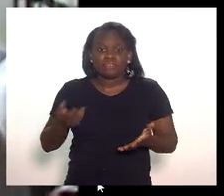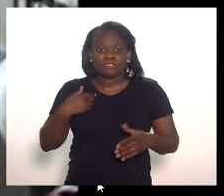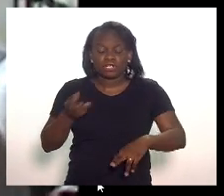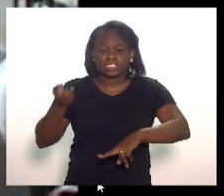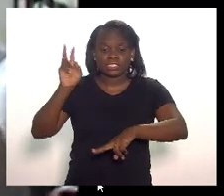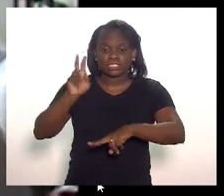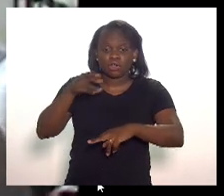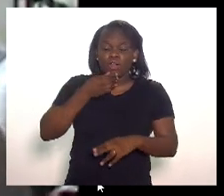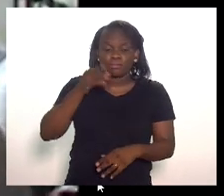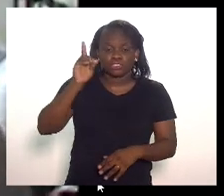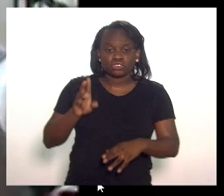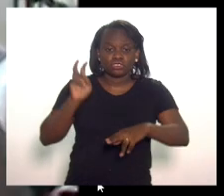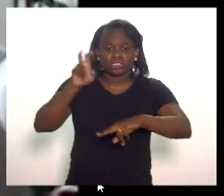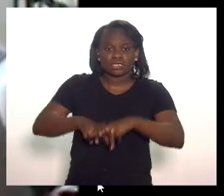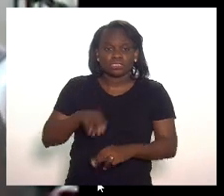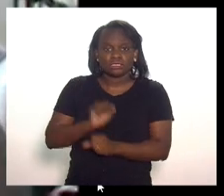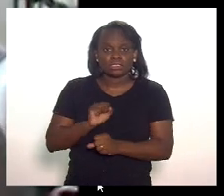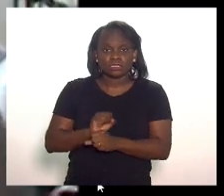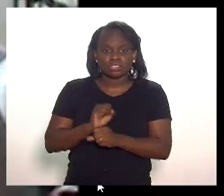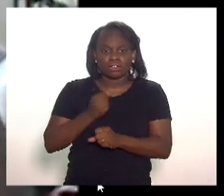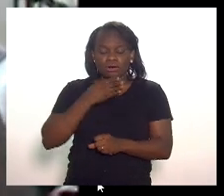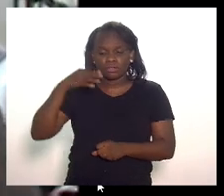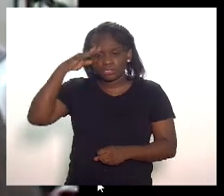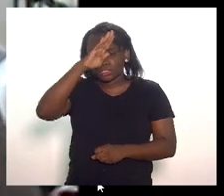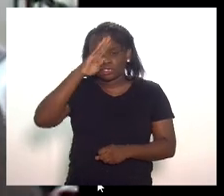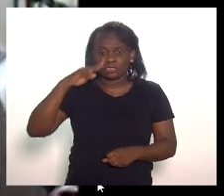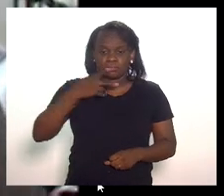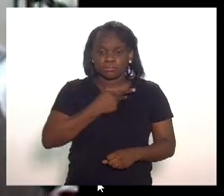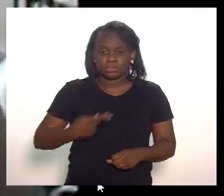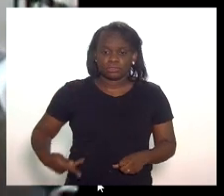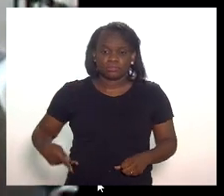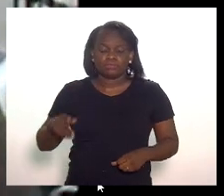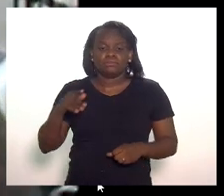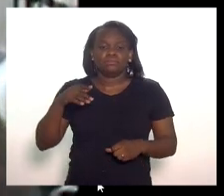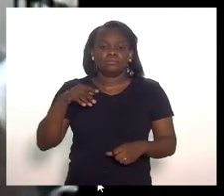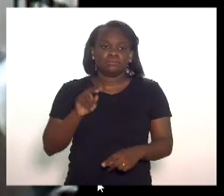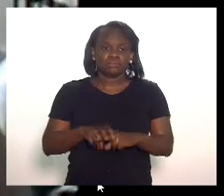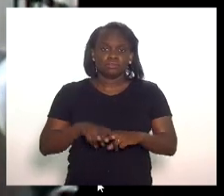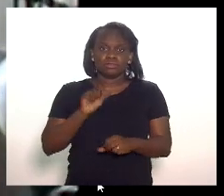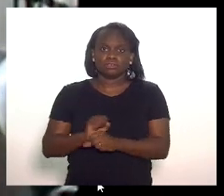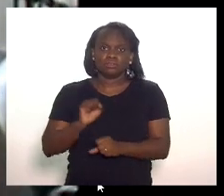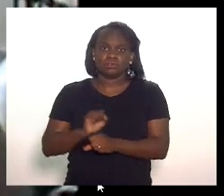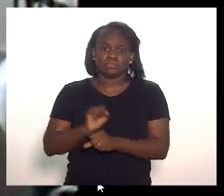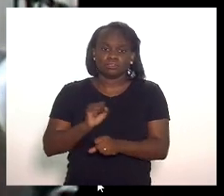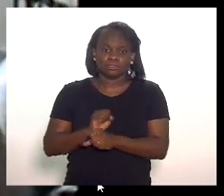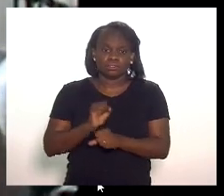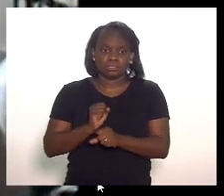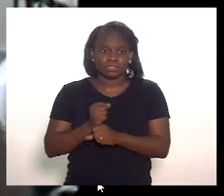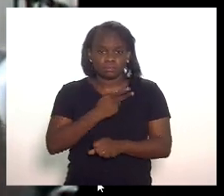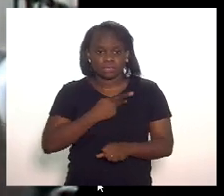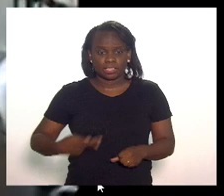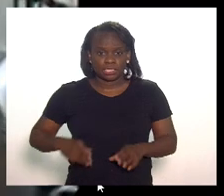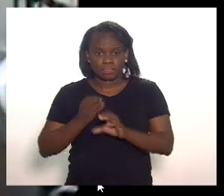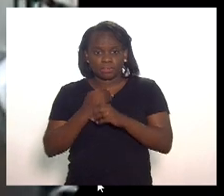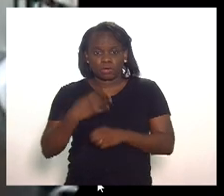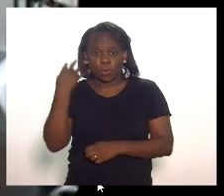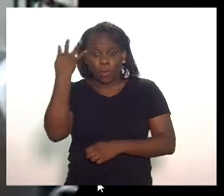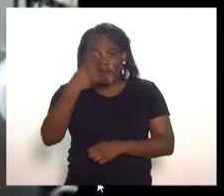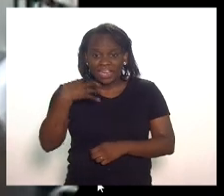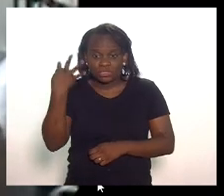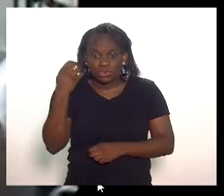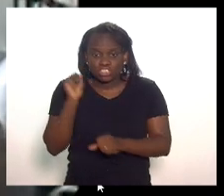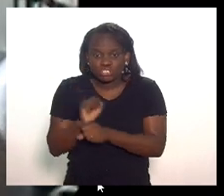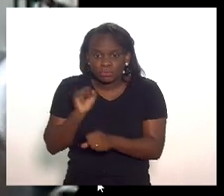cadeira Bolsonaro chegou a dar um chá de cadeira deixar o presidente do laboratório quatro horas